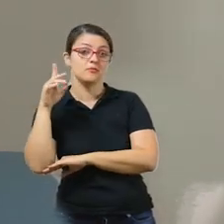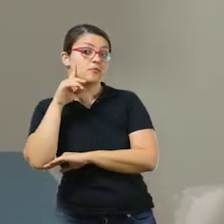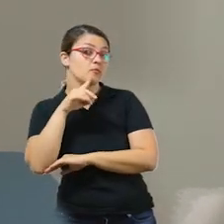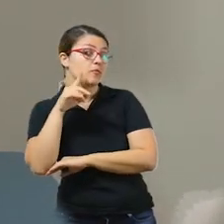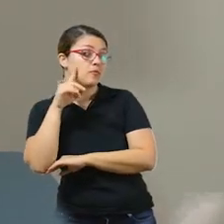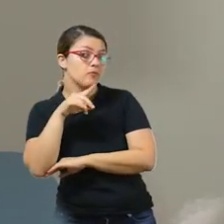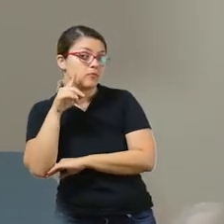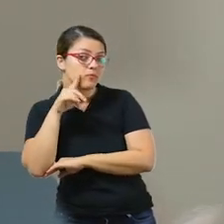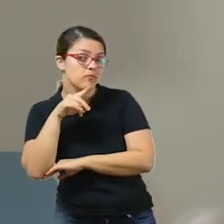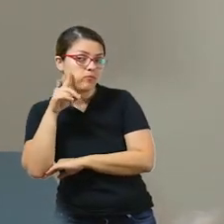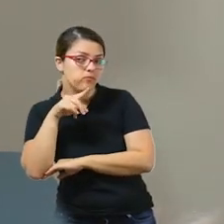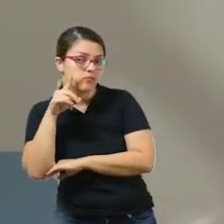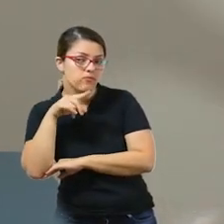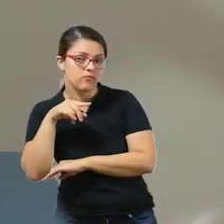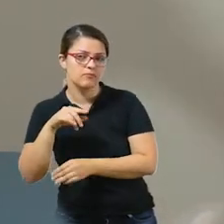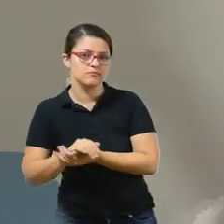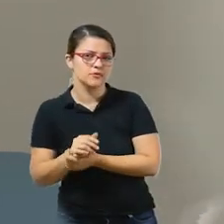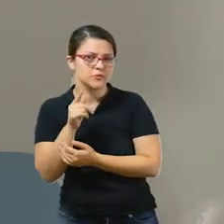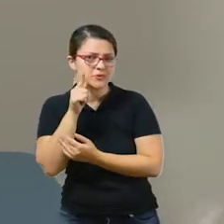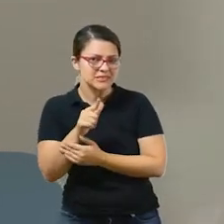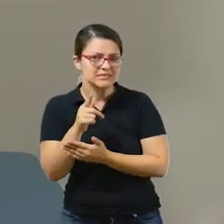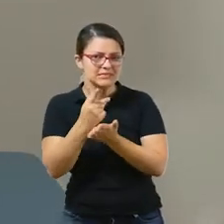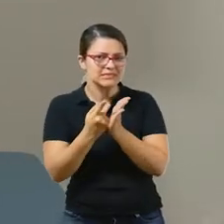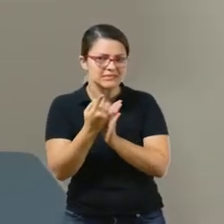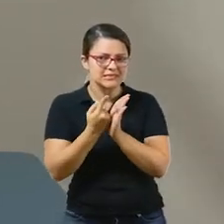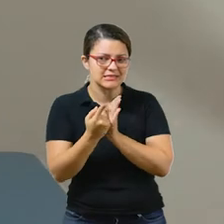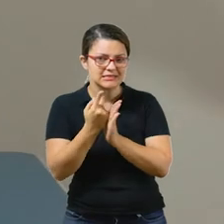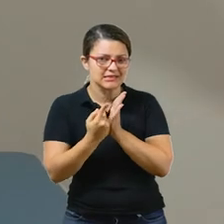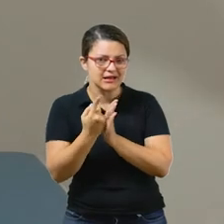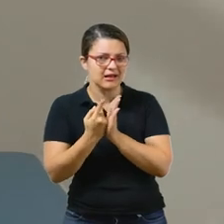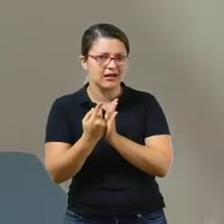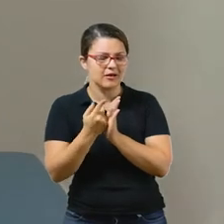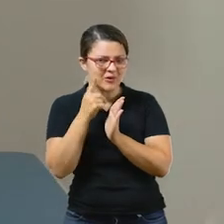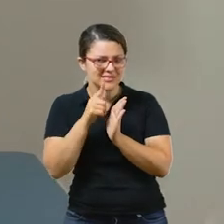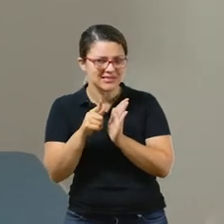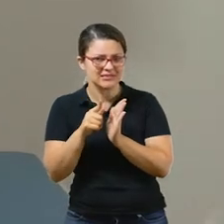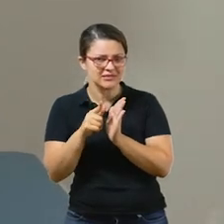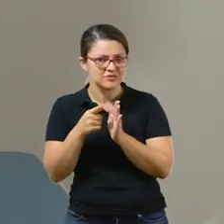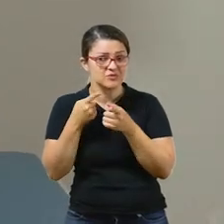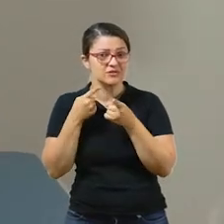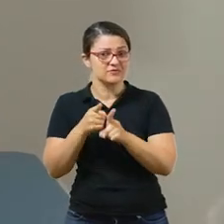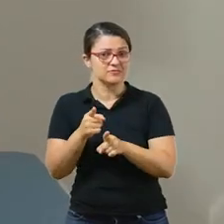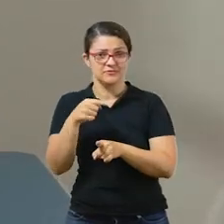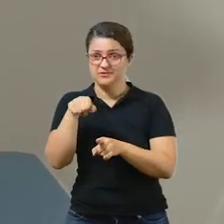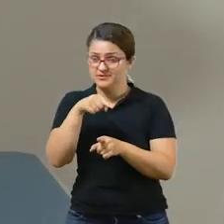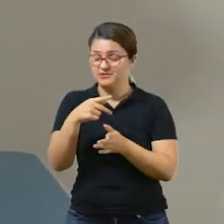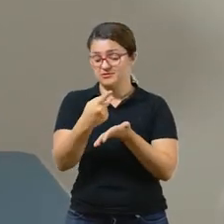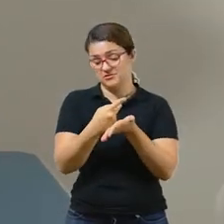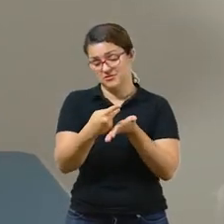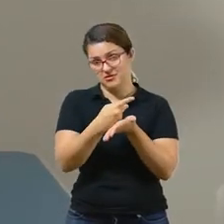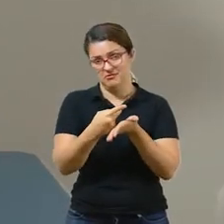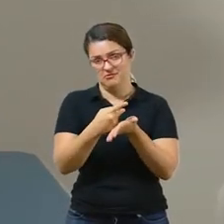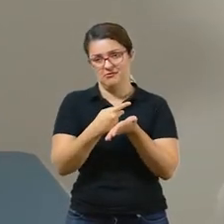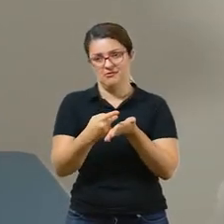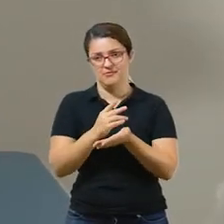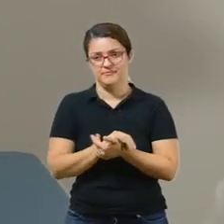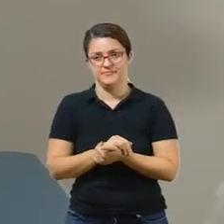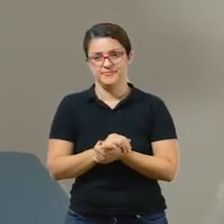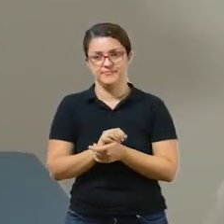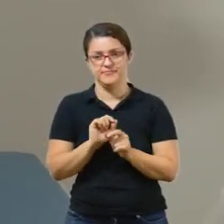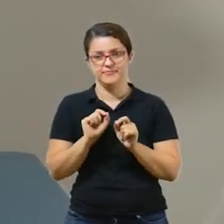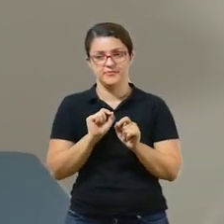Será que a gente consegue desenhar essa bandeira? Fica aqui o meu challenge for you, meu desafio para vocês. E